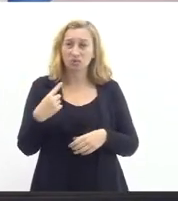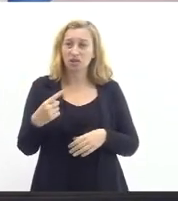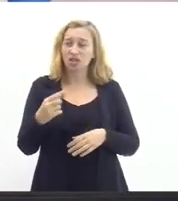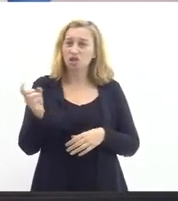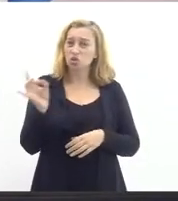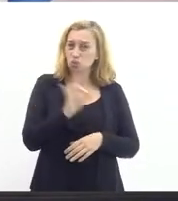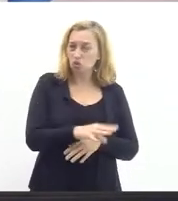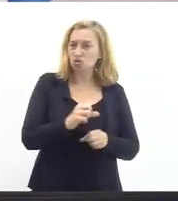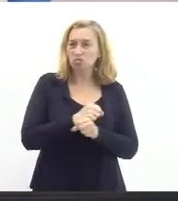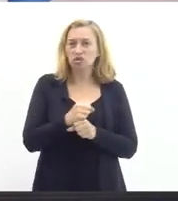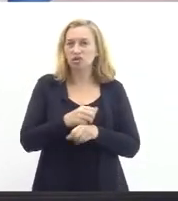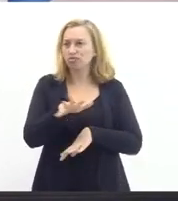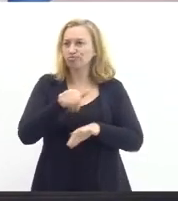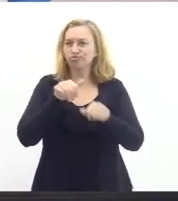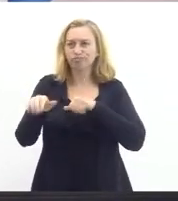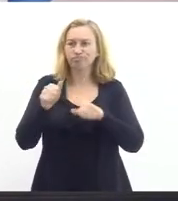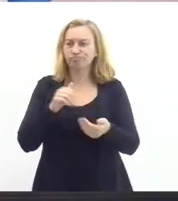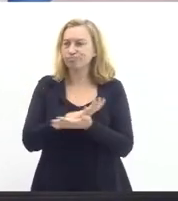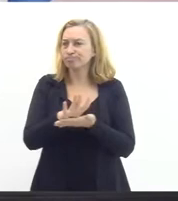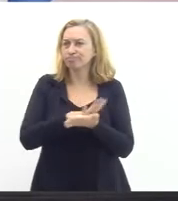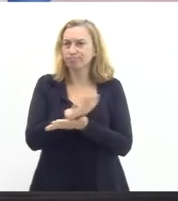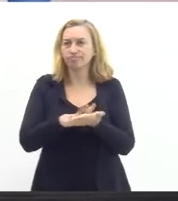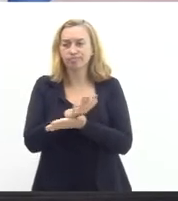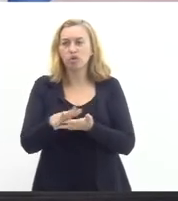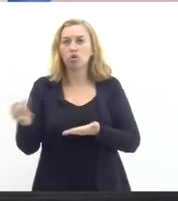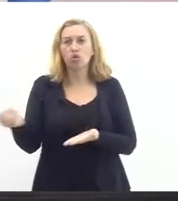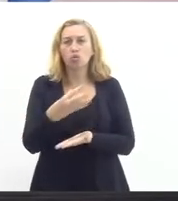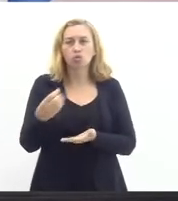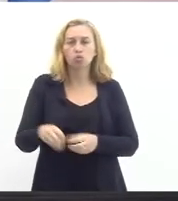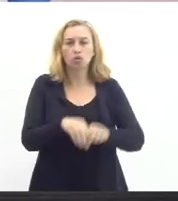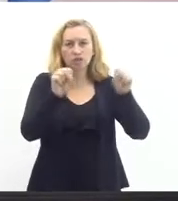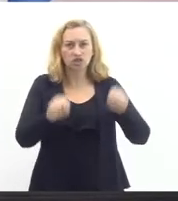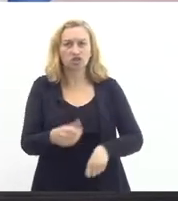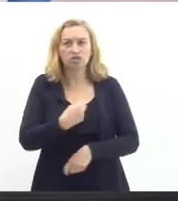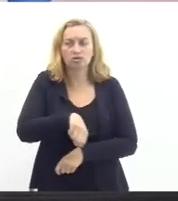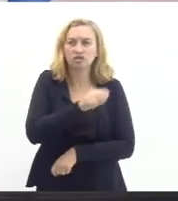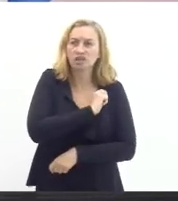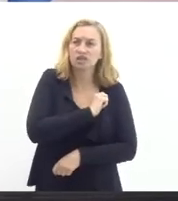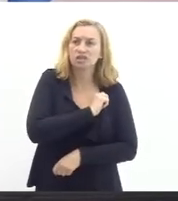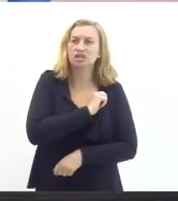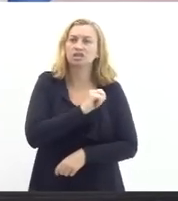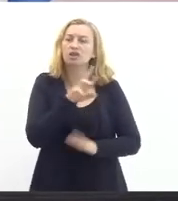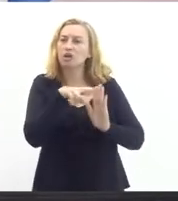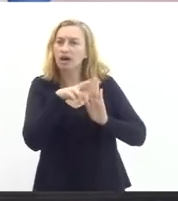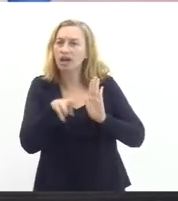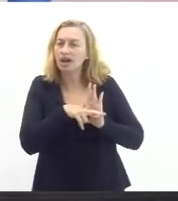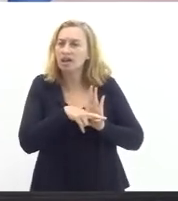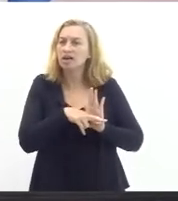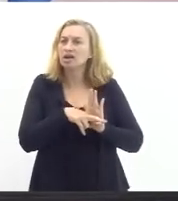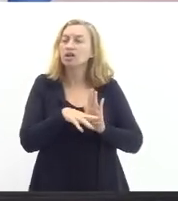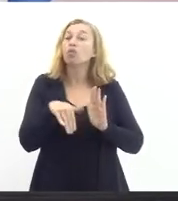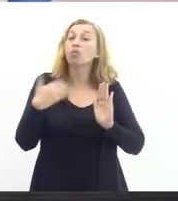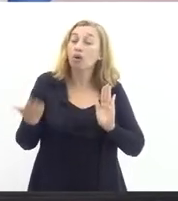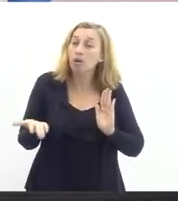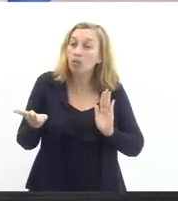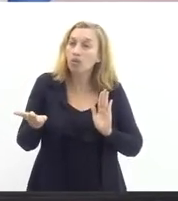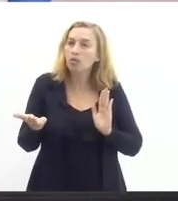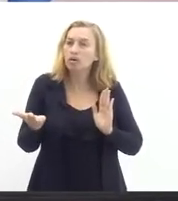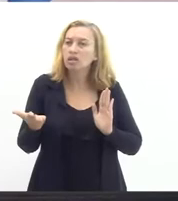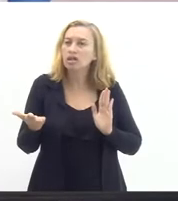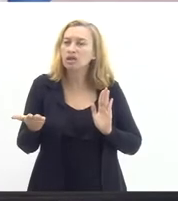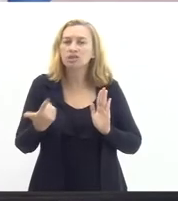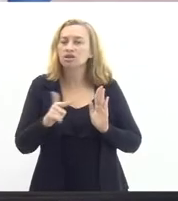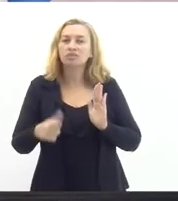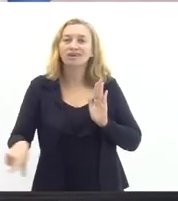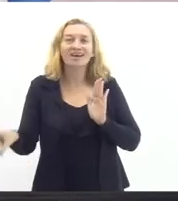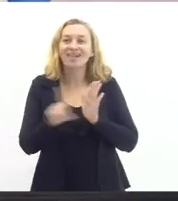esse número. O novo regime de recuperação fiscal, ele estabelece qual restrição. Ele não tem, na